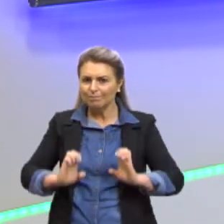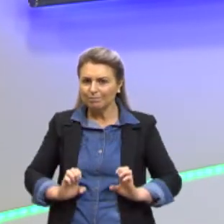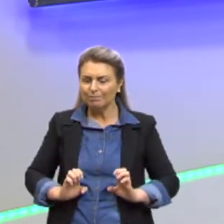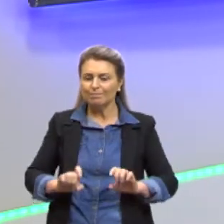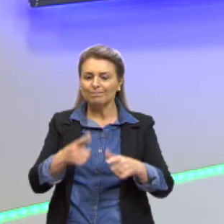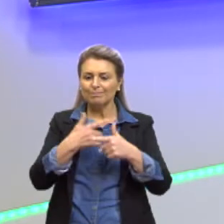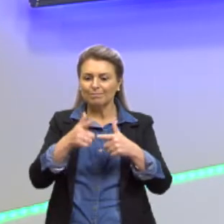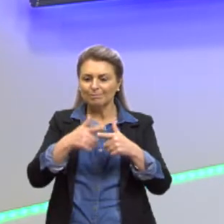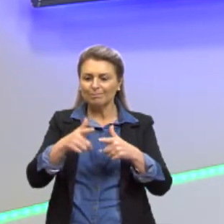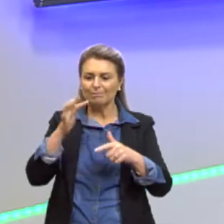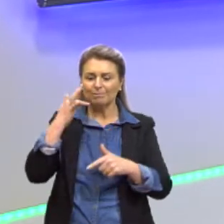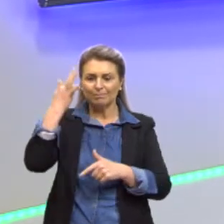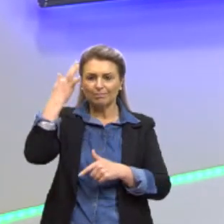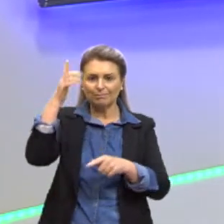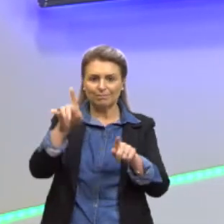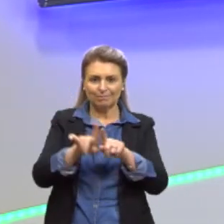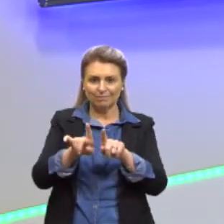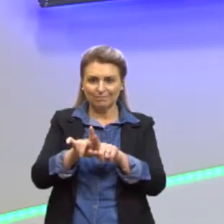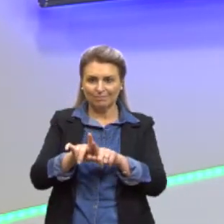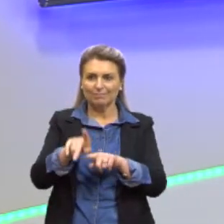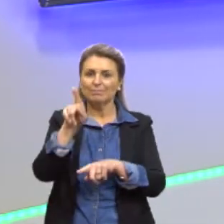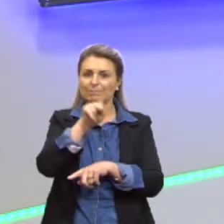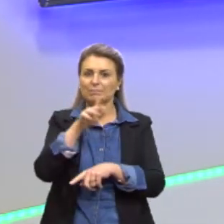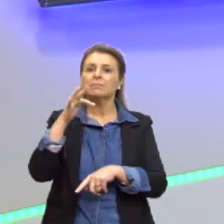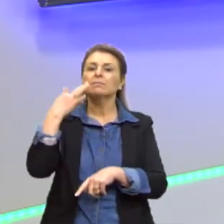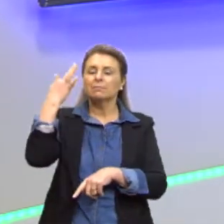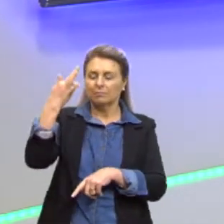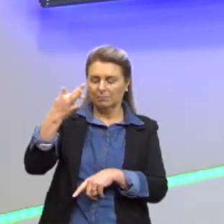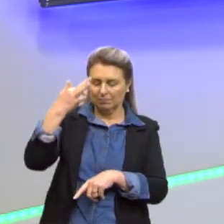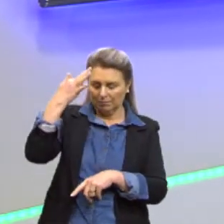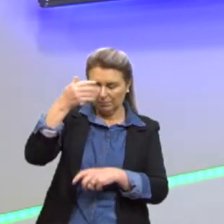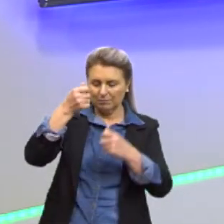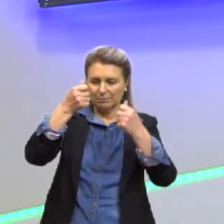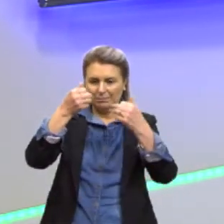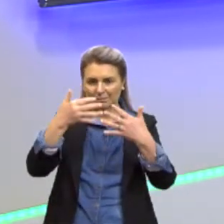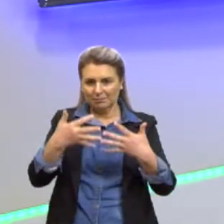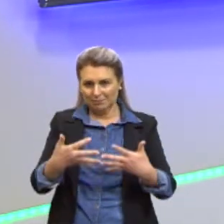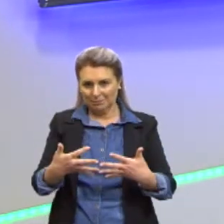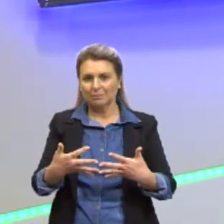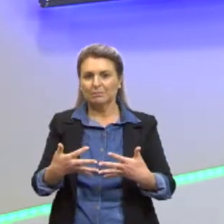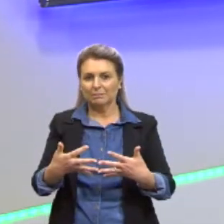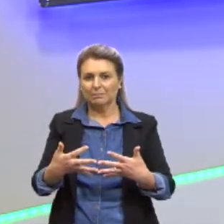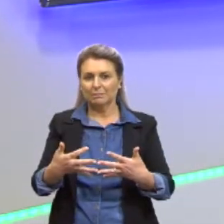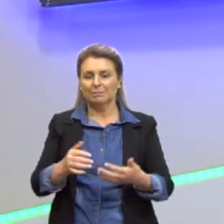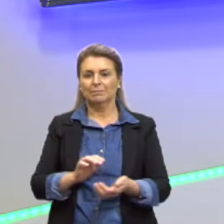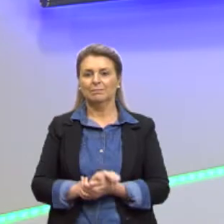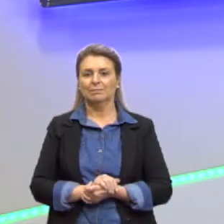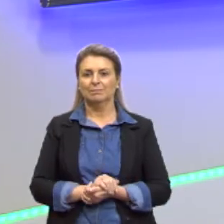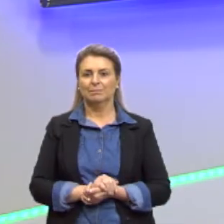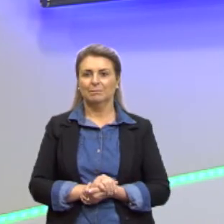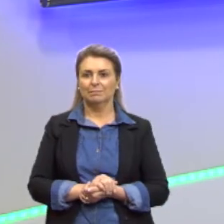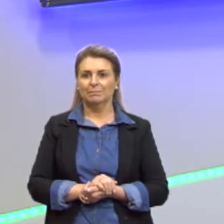eu deixo para o professor de filosofia, com certeza, ele tem mais propriedade.